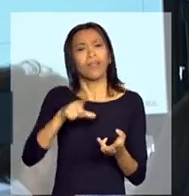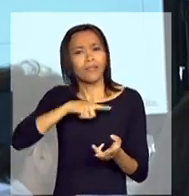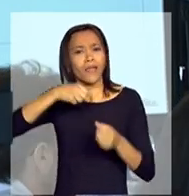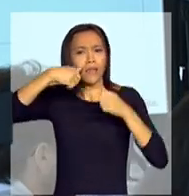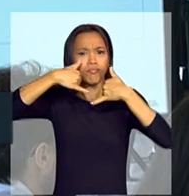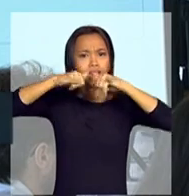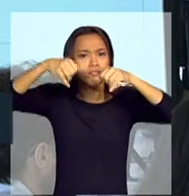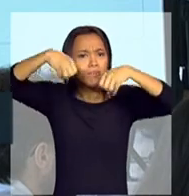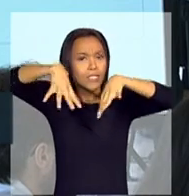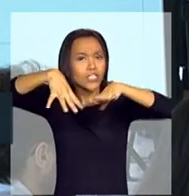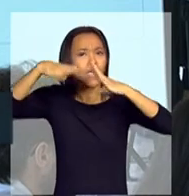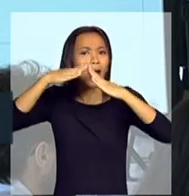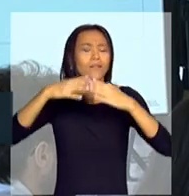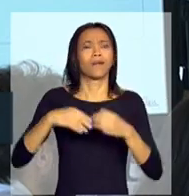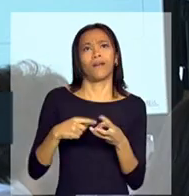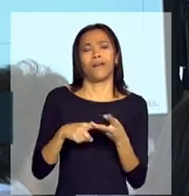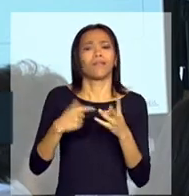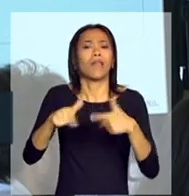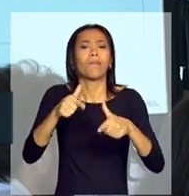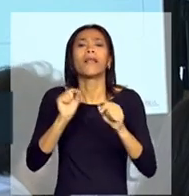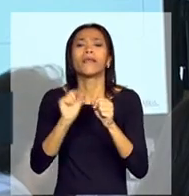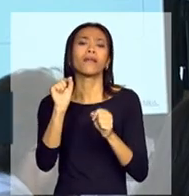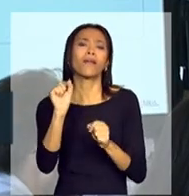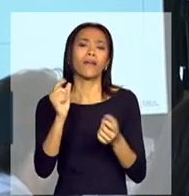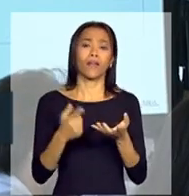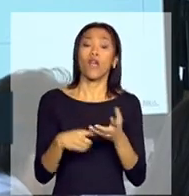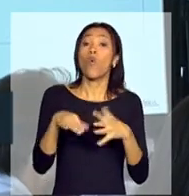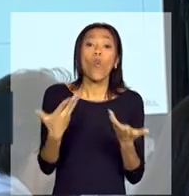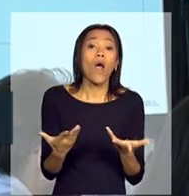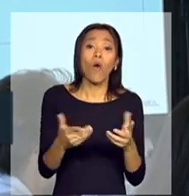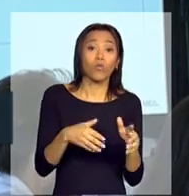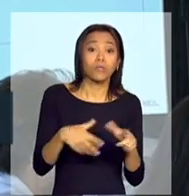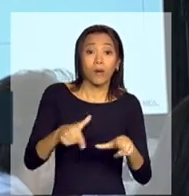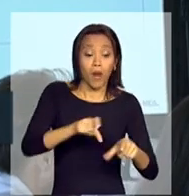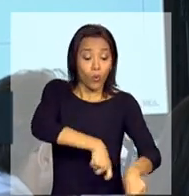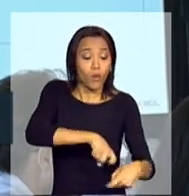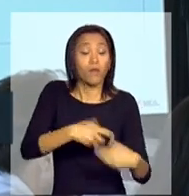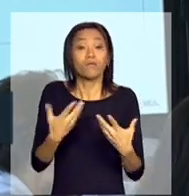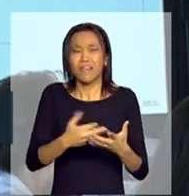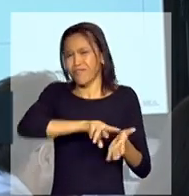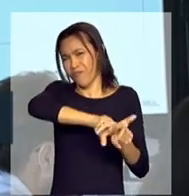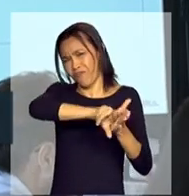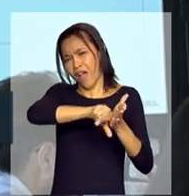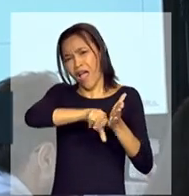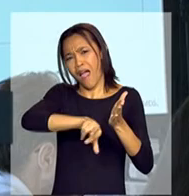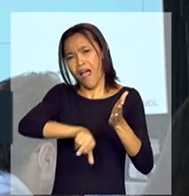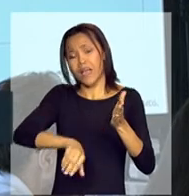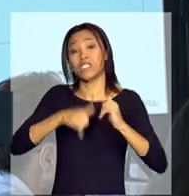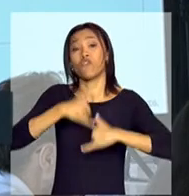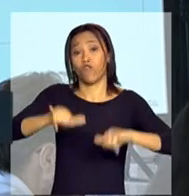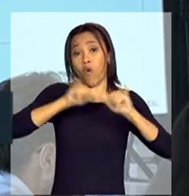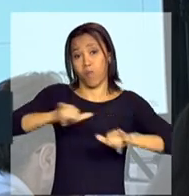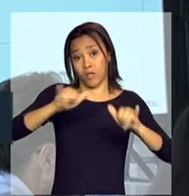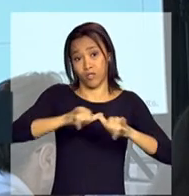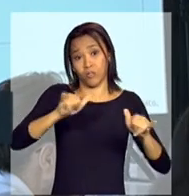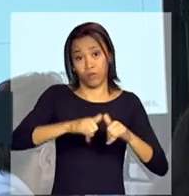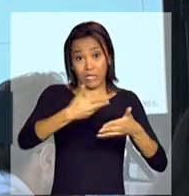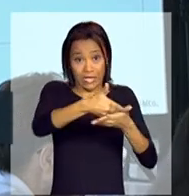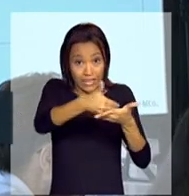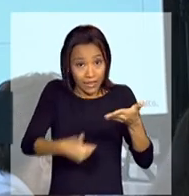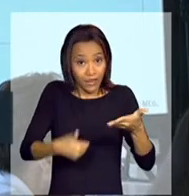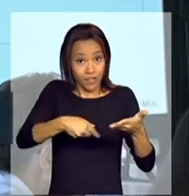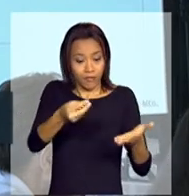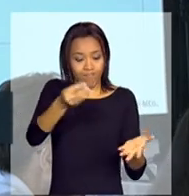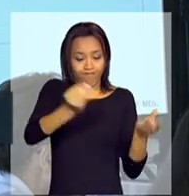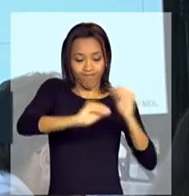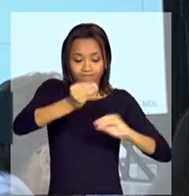energia ou não tem, trabalha no quê, qual é a atividade rural, e um conjunto de outras informações. Páginas e páginas de informações que